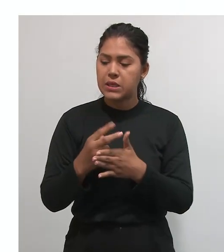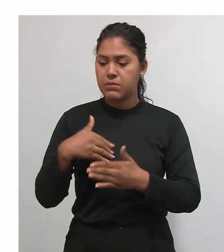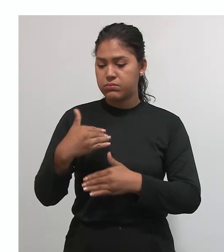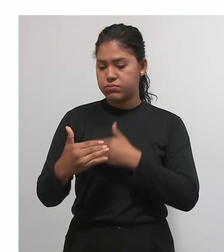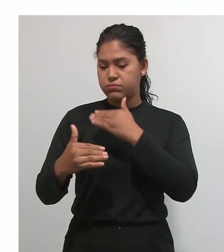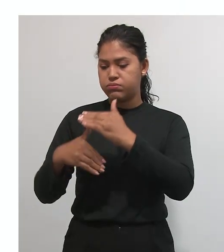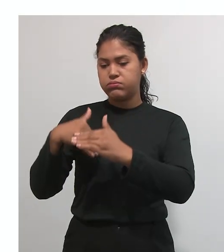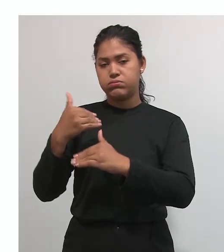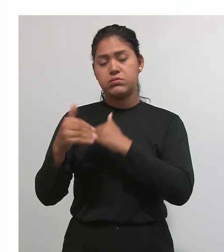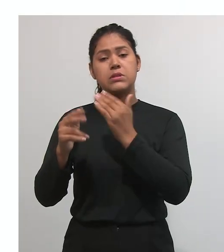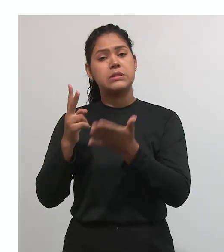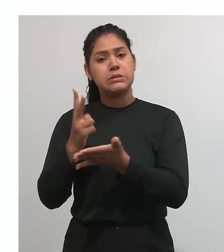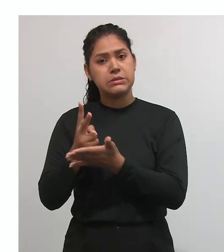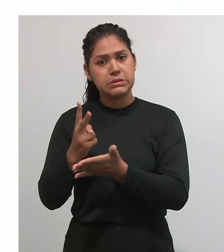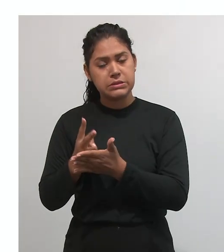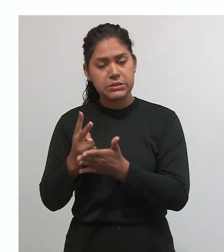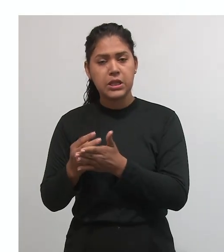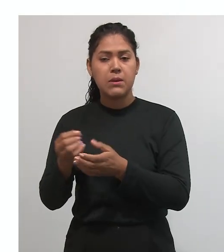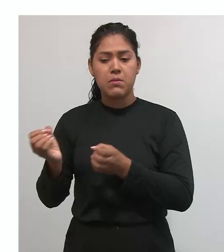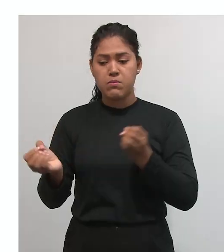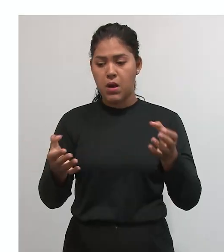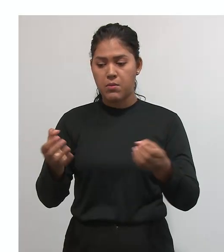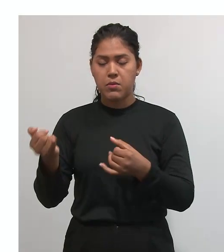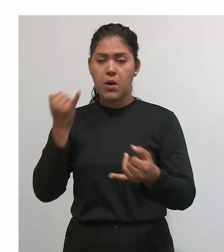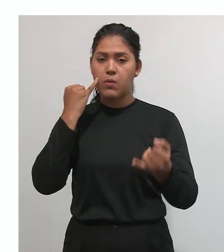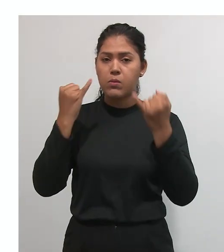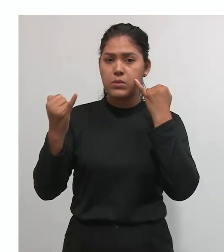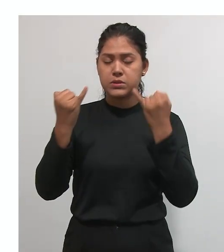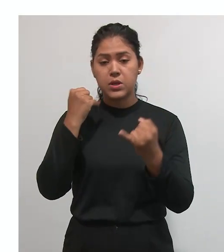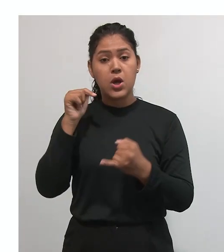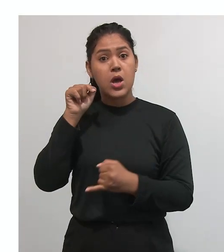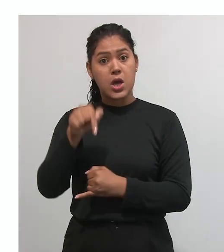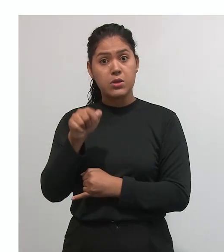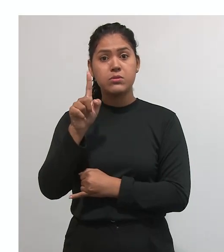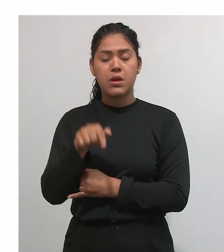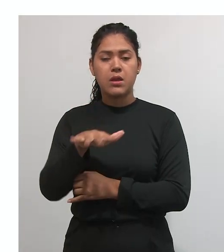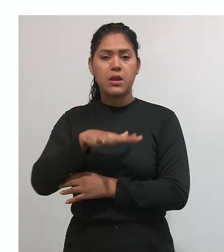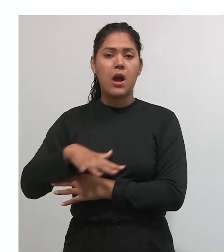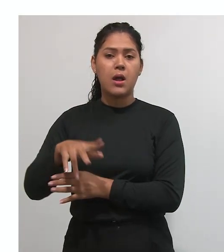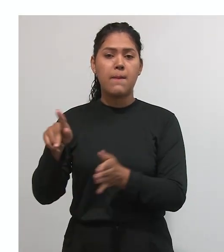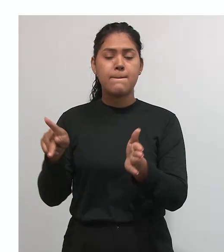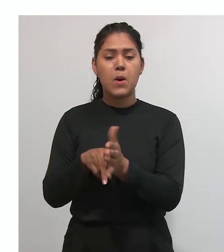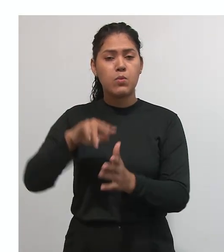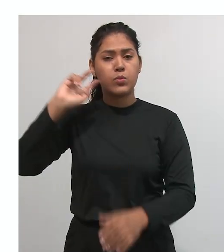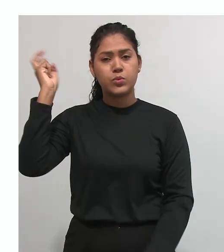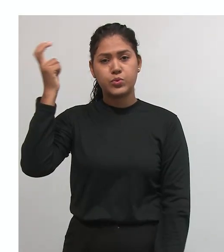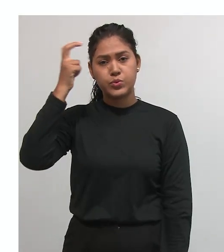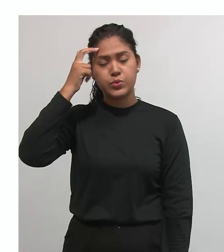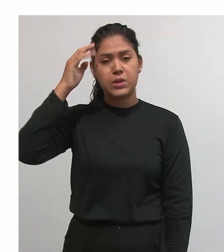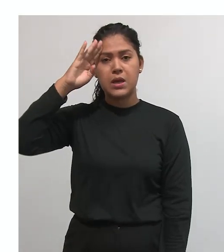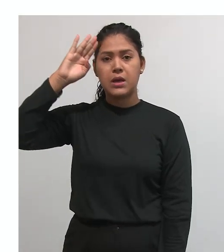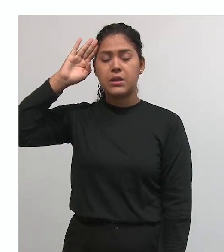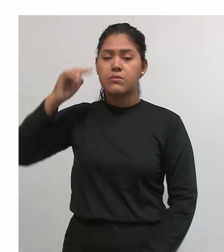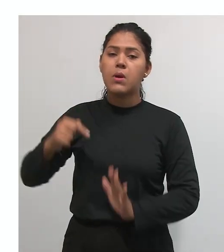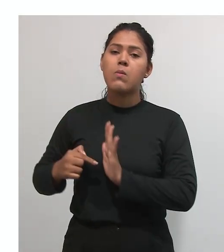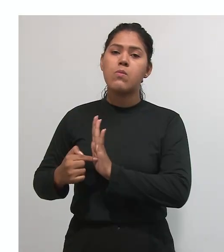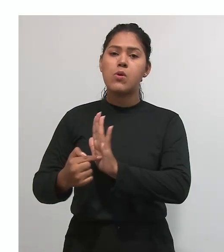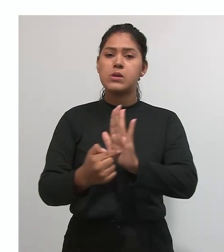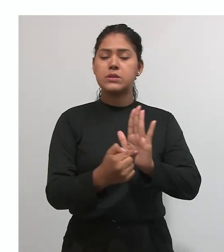pesquisas. Esse hábito fortalece a cultura acadêmica de rigor, transparência e inovação,